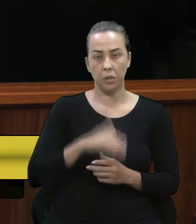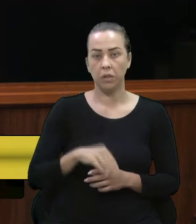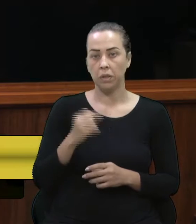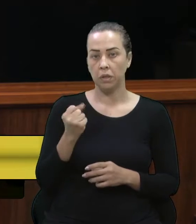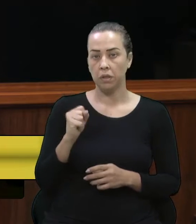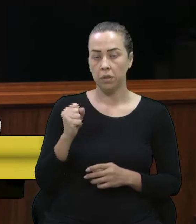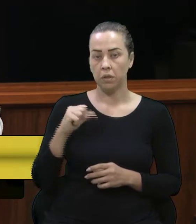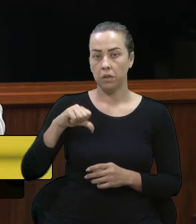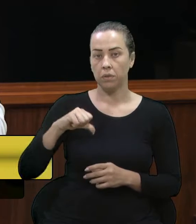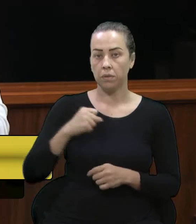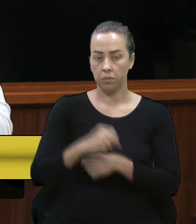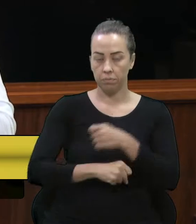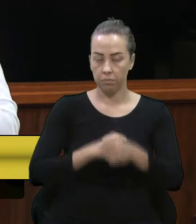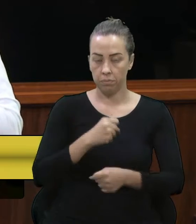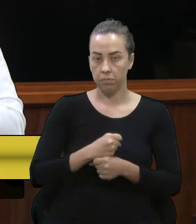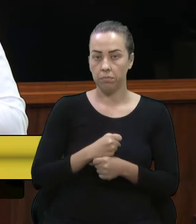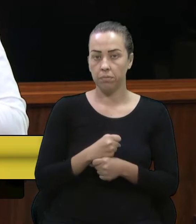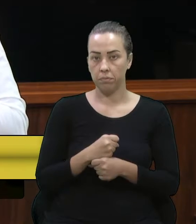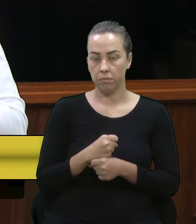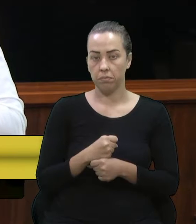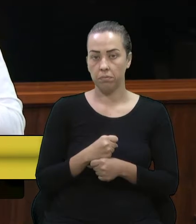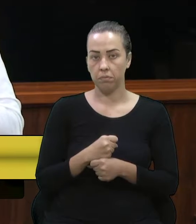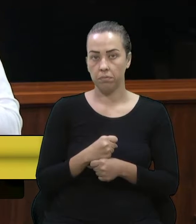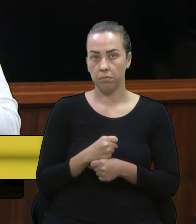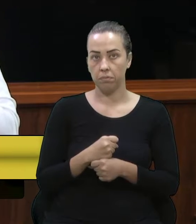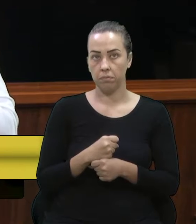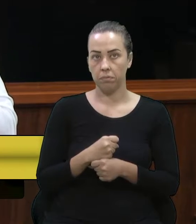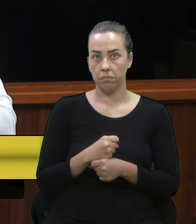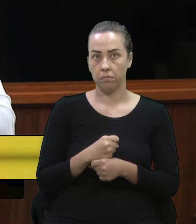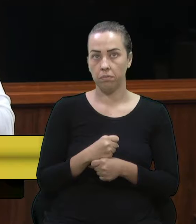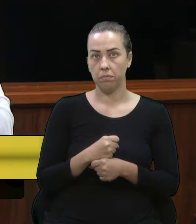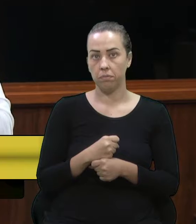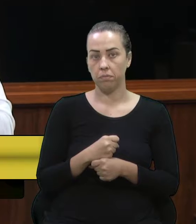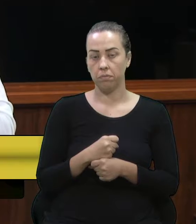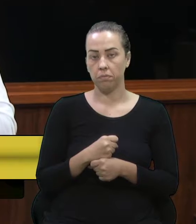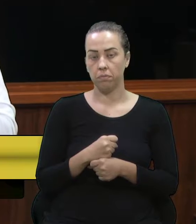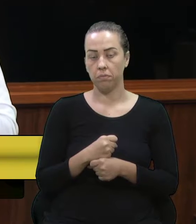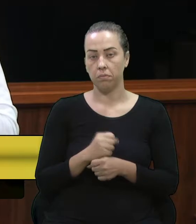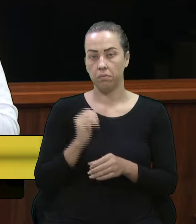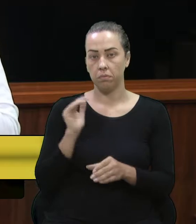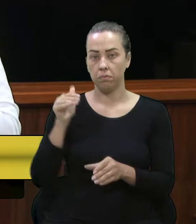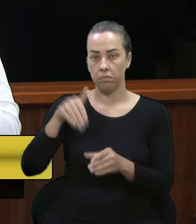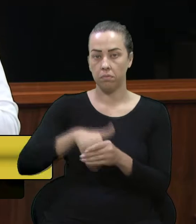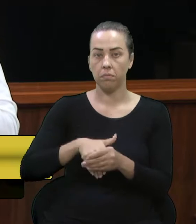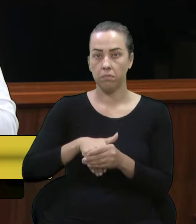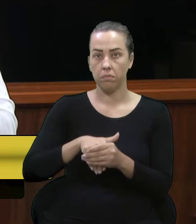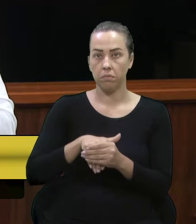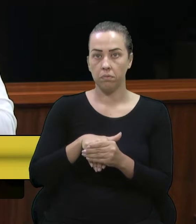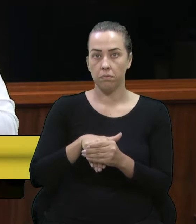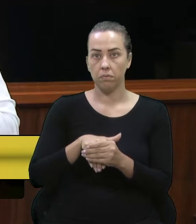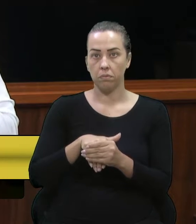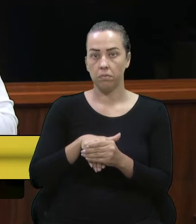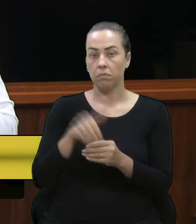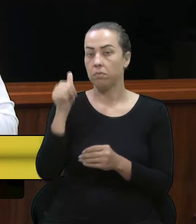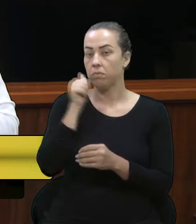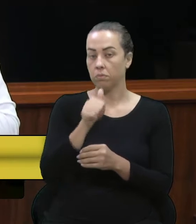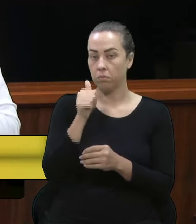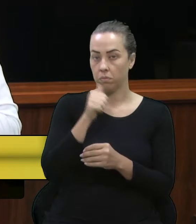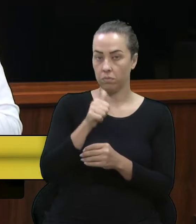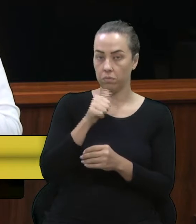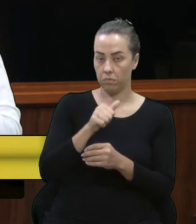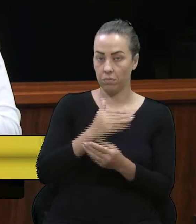89 anos do voto feminino no Brasil.